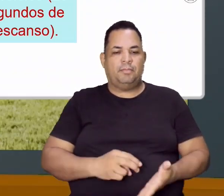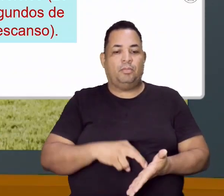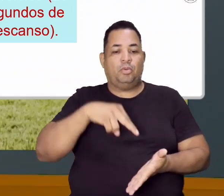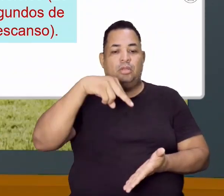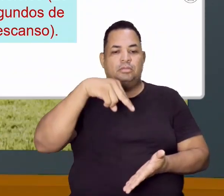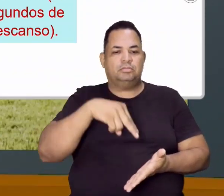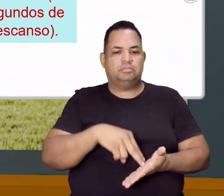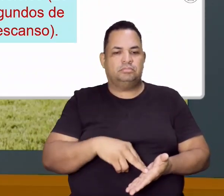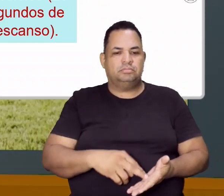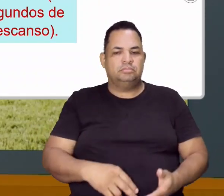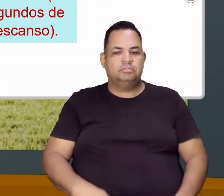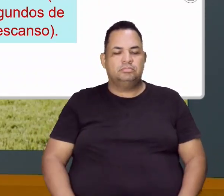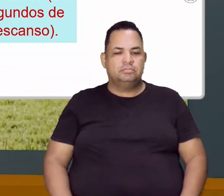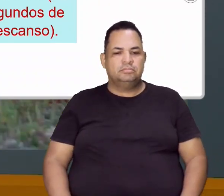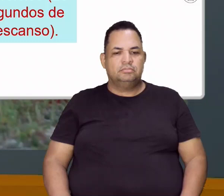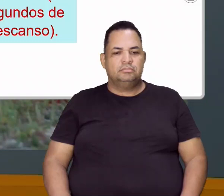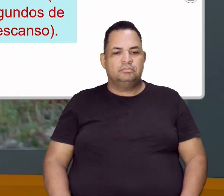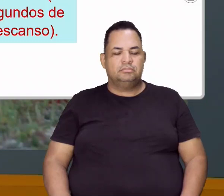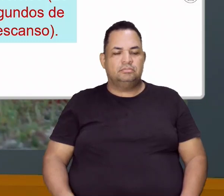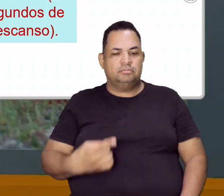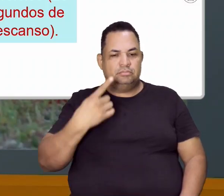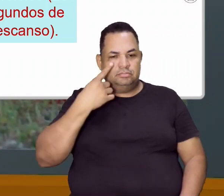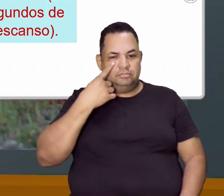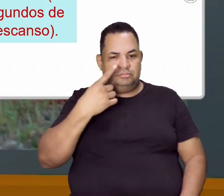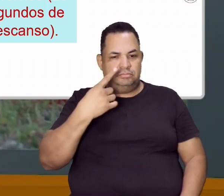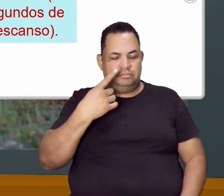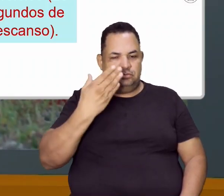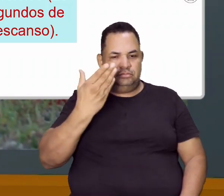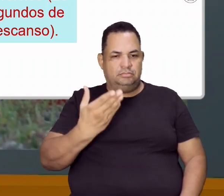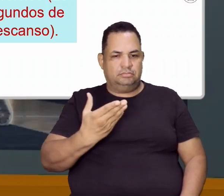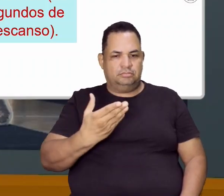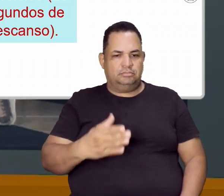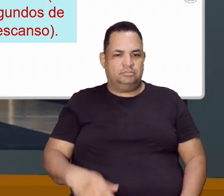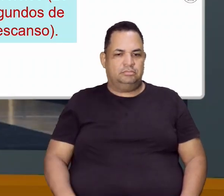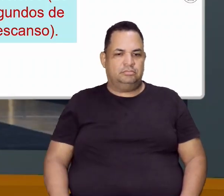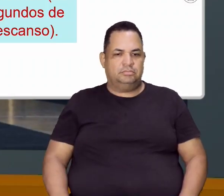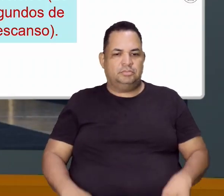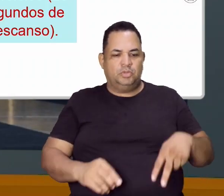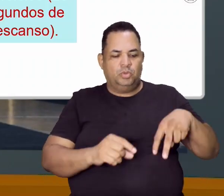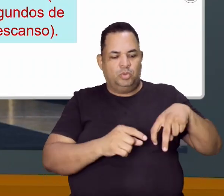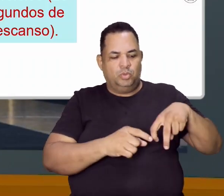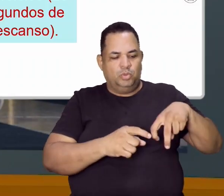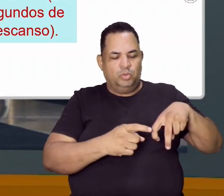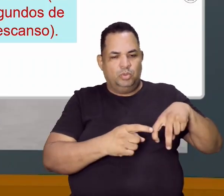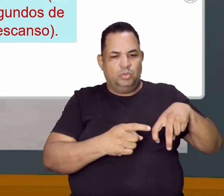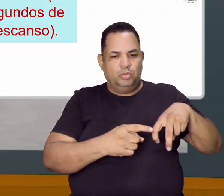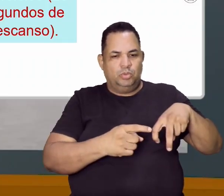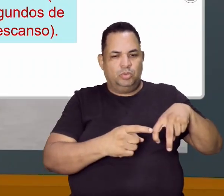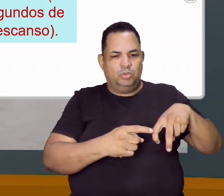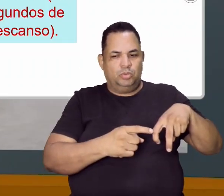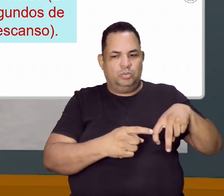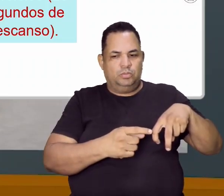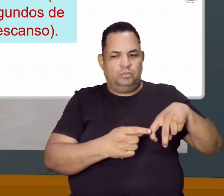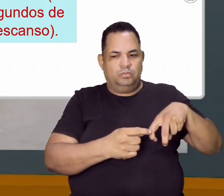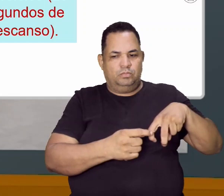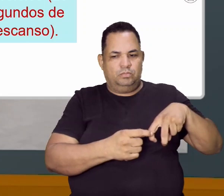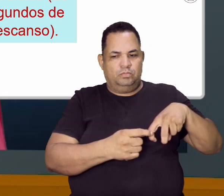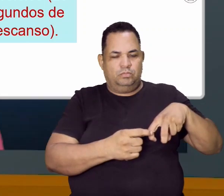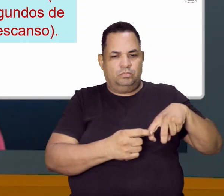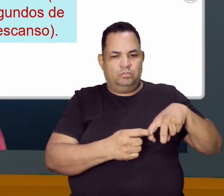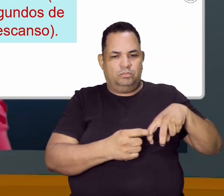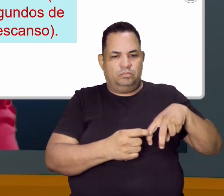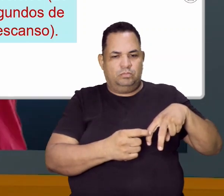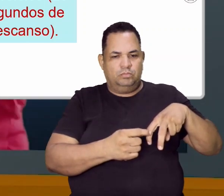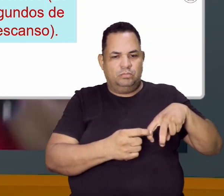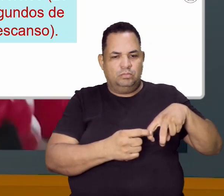tá? Observa aqui, por exemplo, a posição do joelho aqui, tá? Tá vendo que esse joelho, ele tá